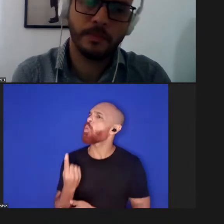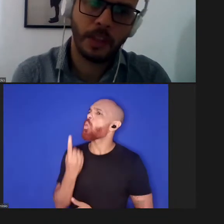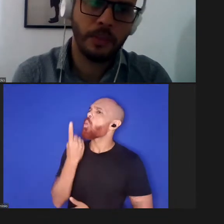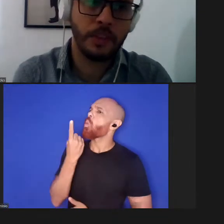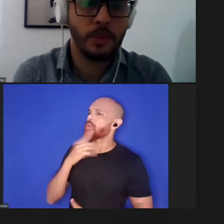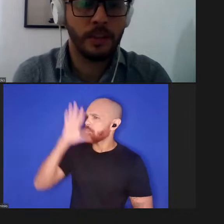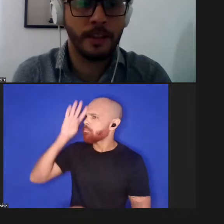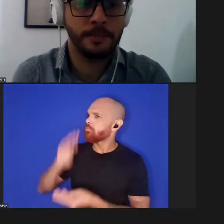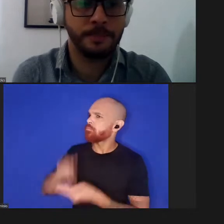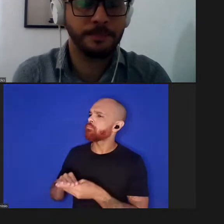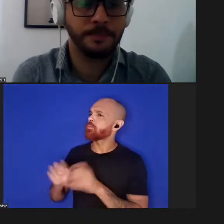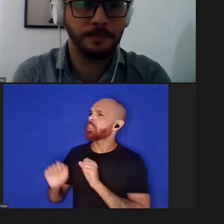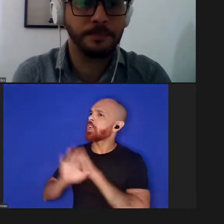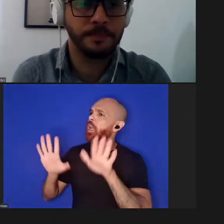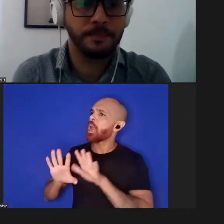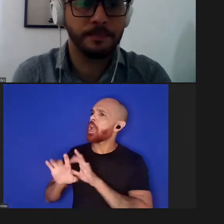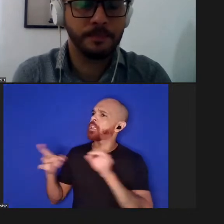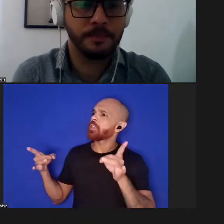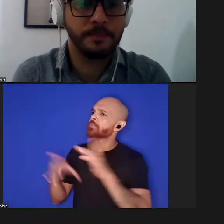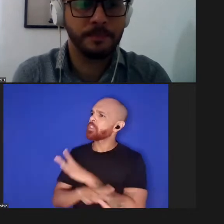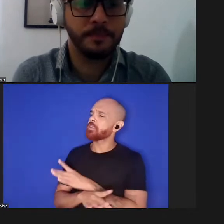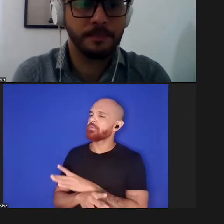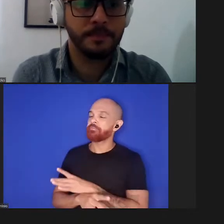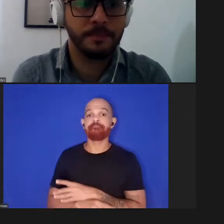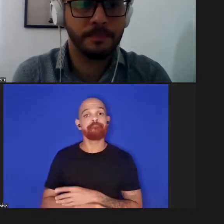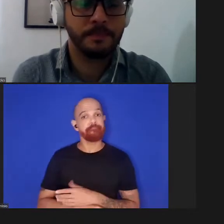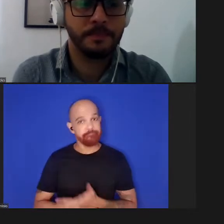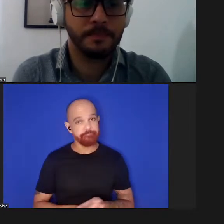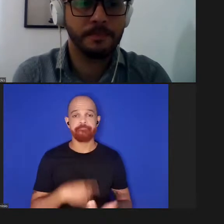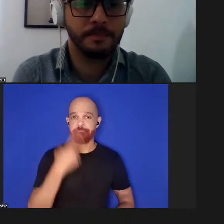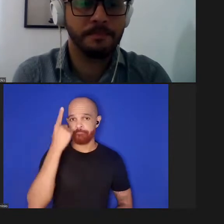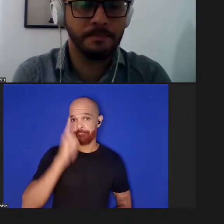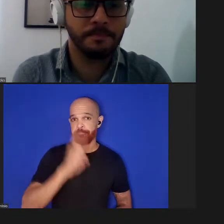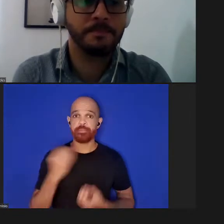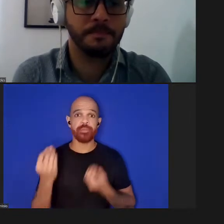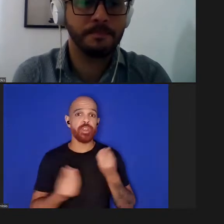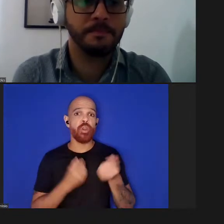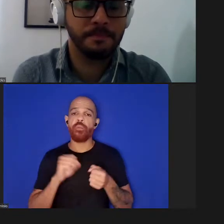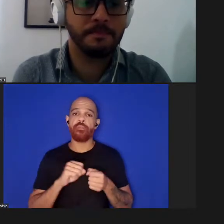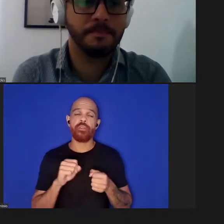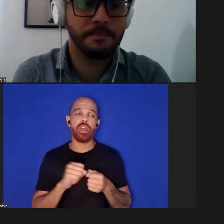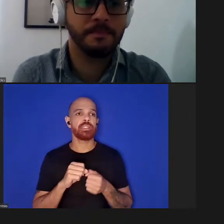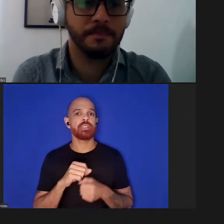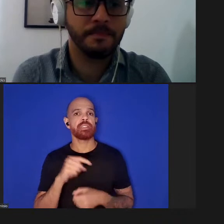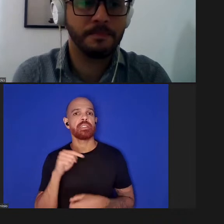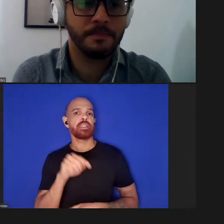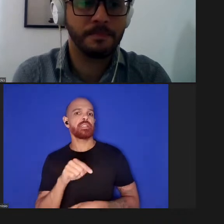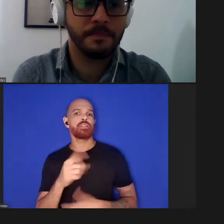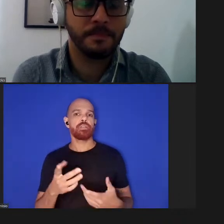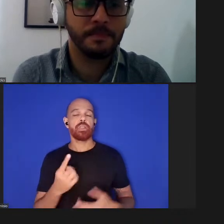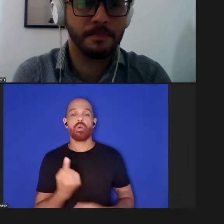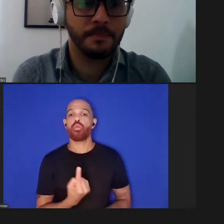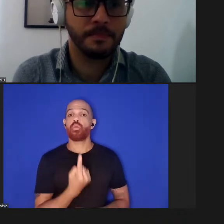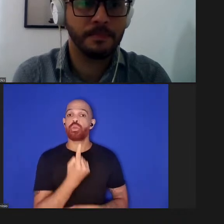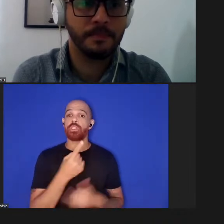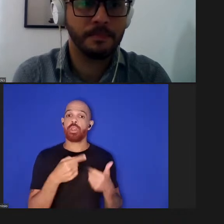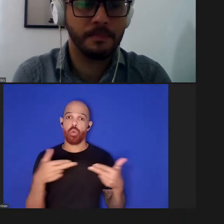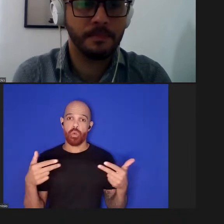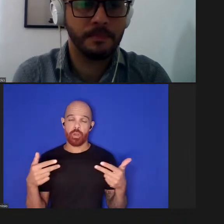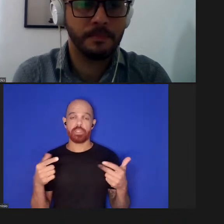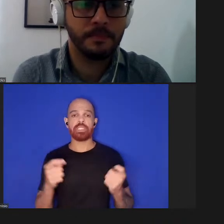e definitiva eu não sei como fazer como nós poderíamos fazer isso a única coisa que eu